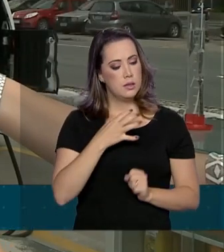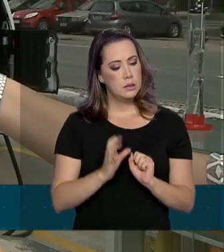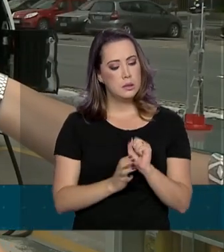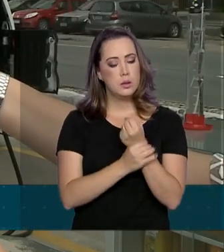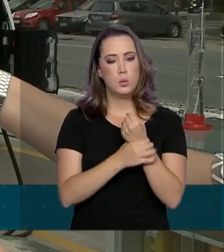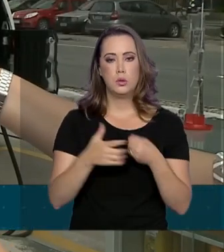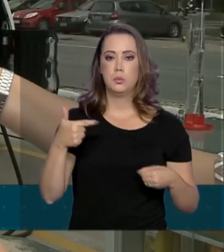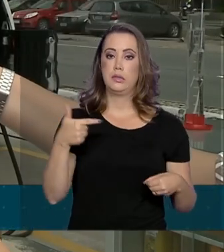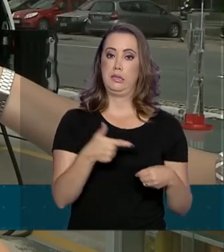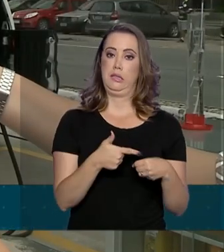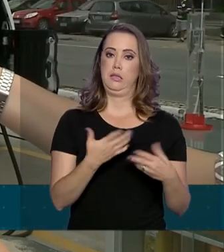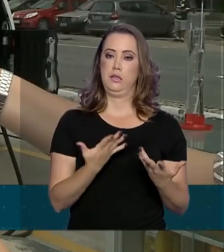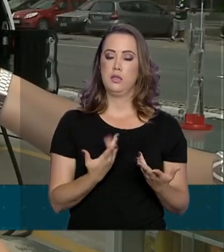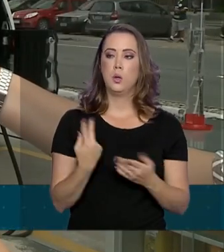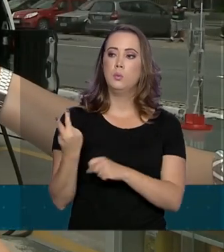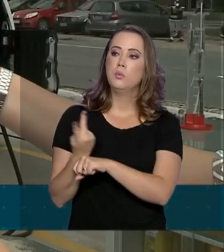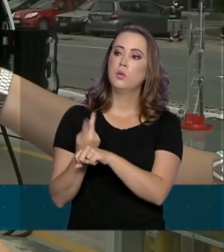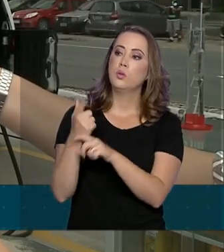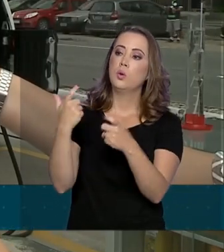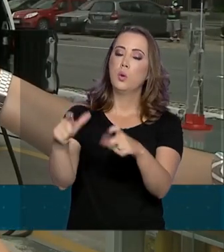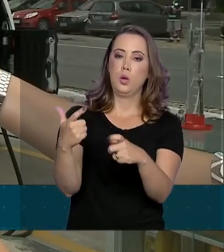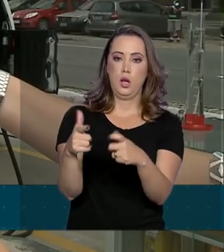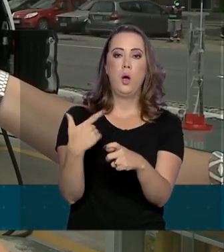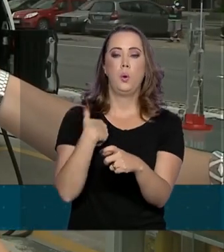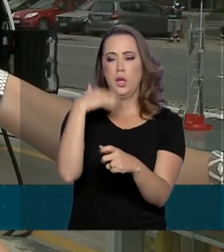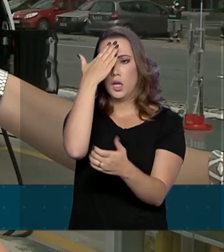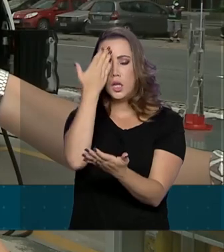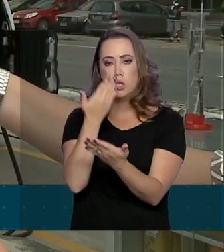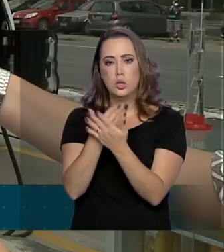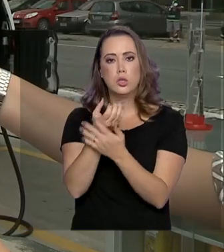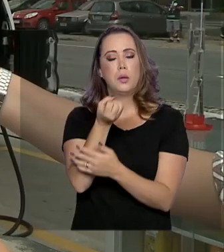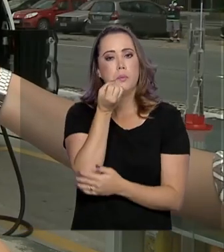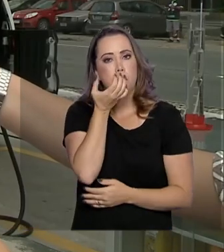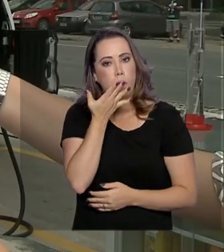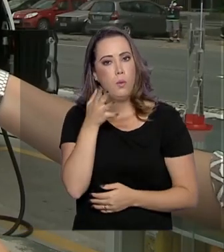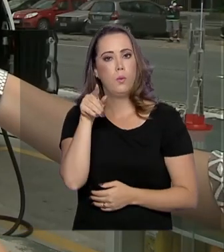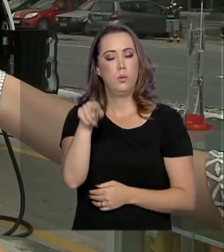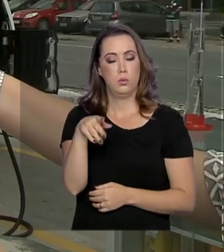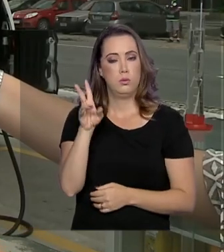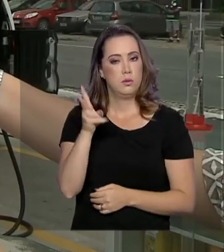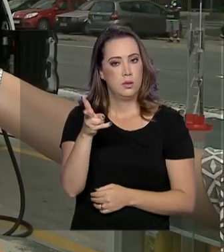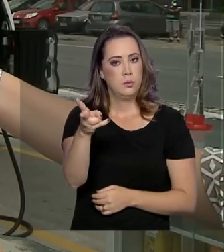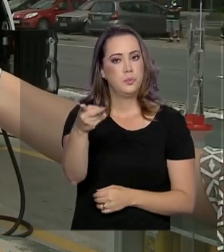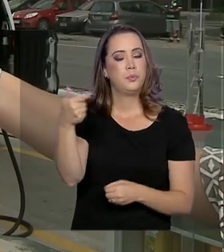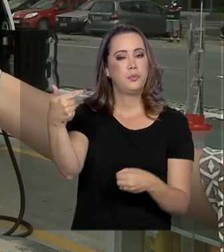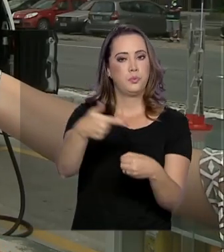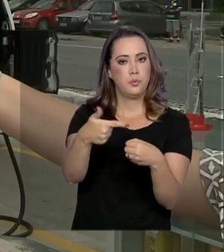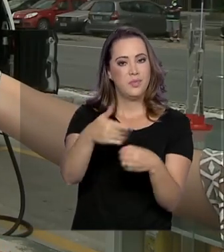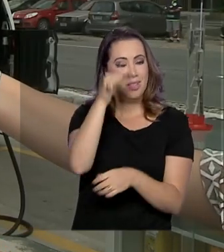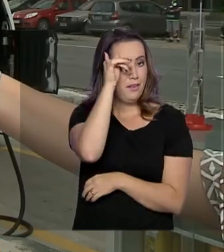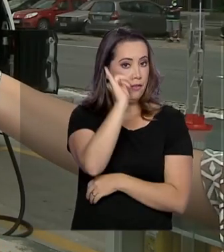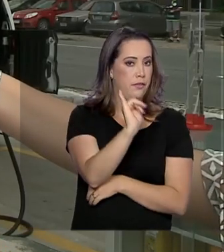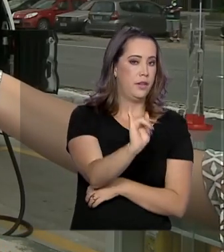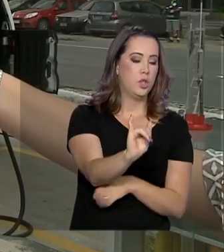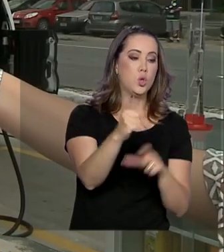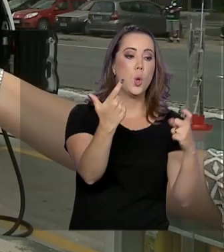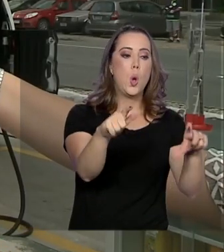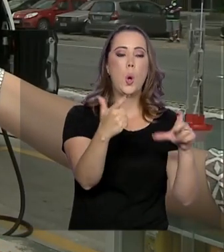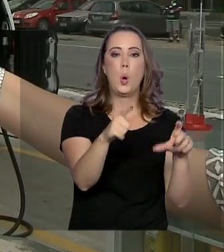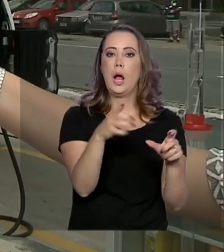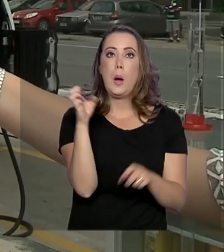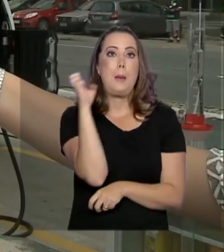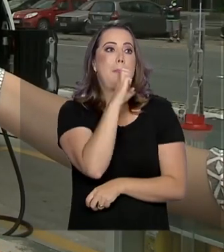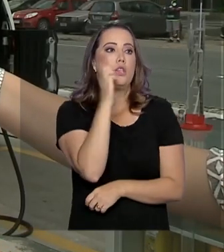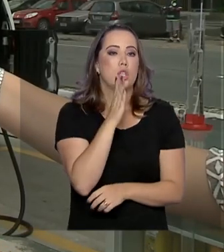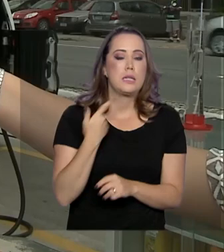abastecimento. Então, que ele procure um posto de sua confiança, um posto onde ele está acostumado a abastecer. Que ele evite abastecer de forma